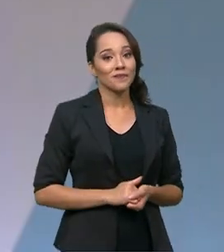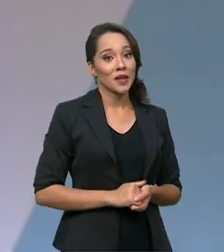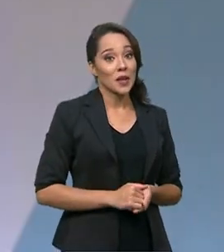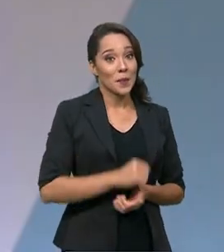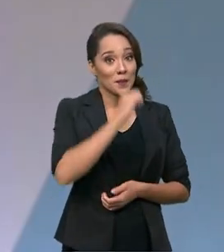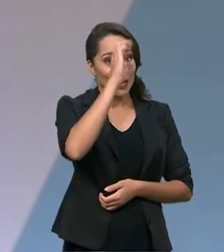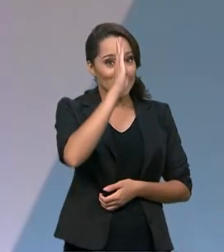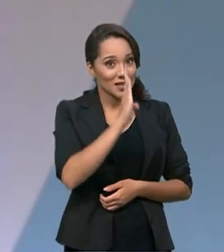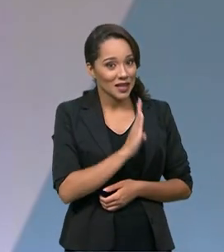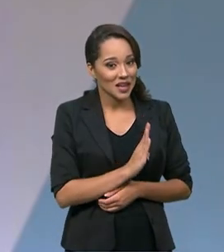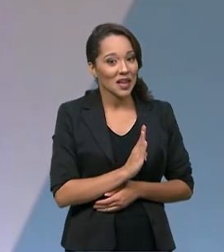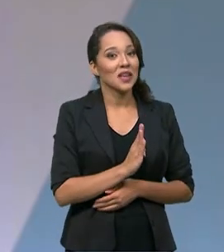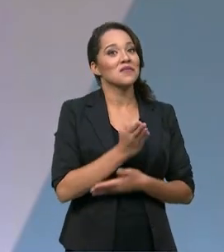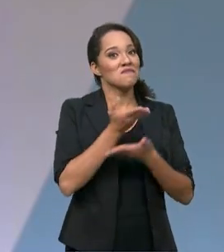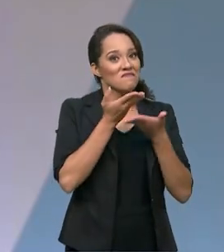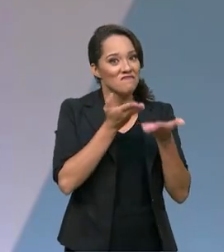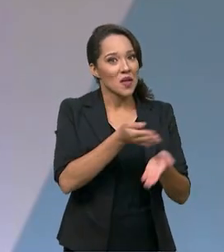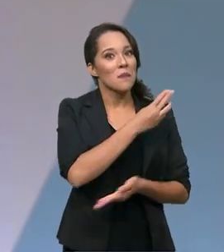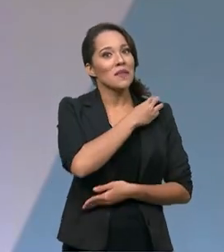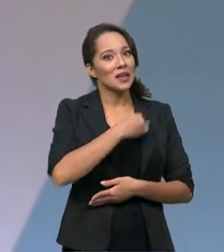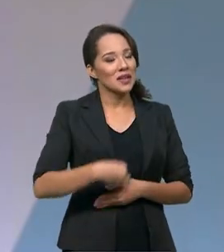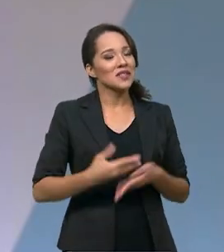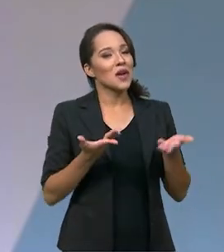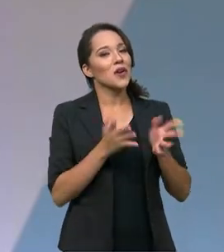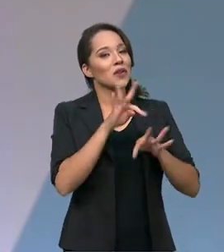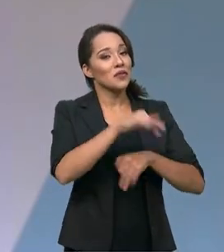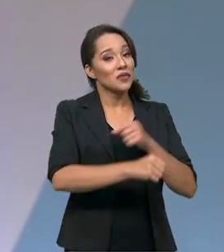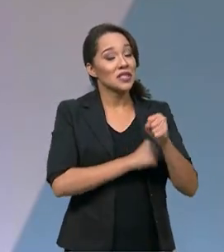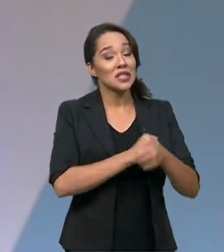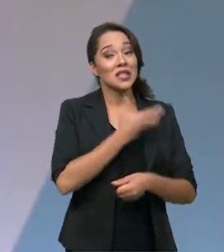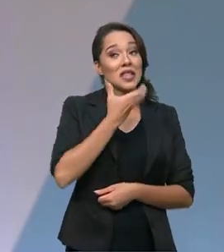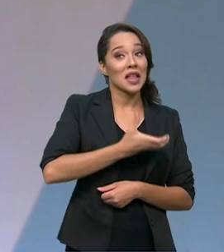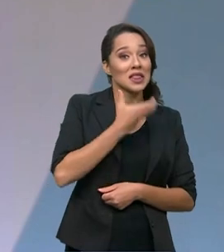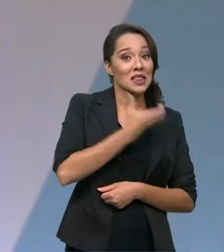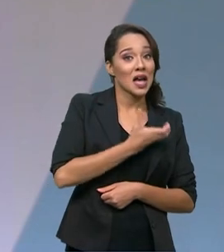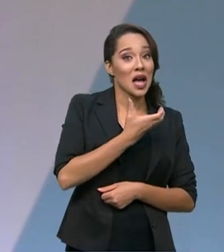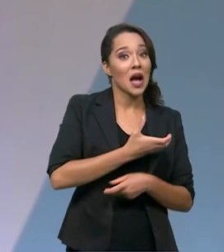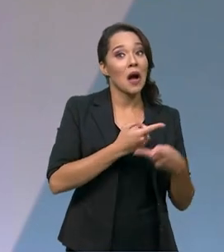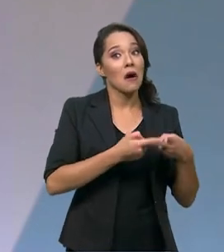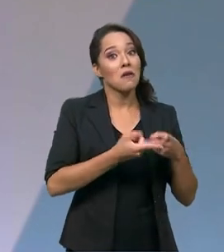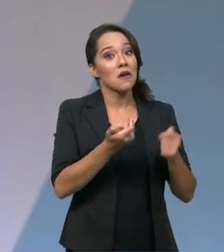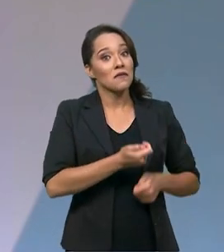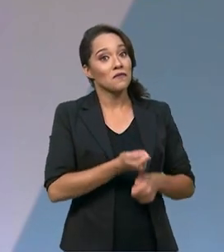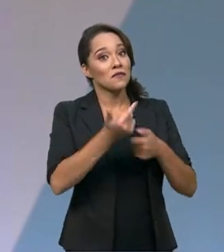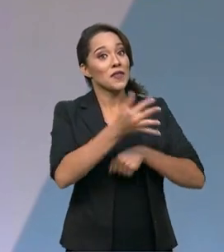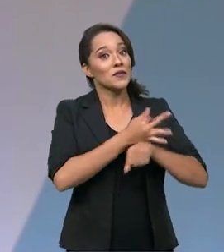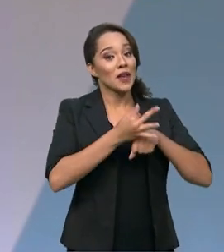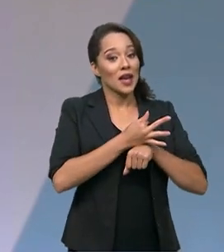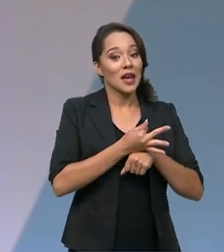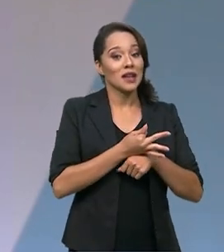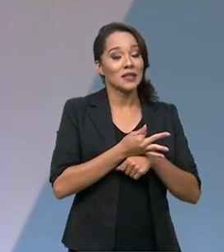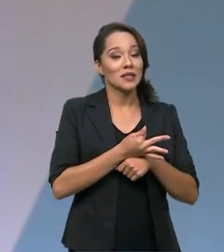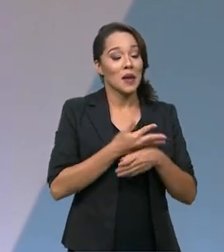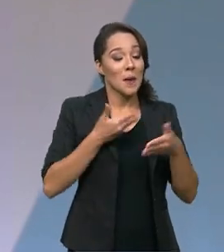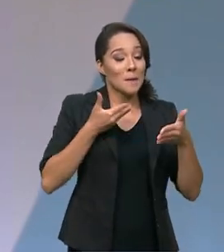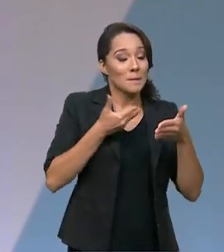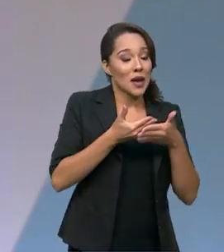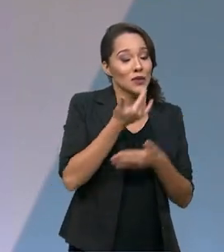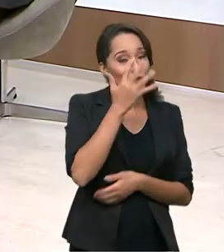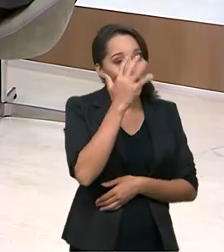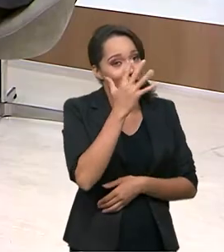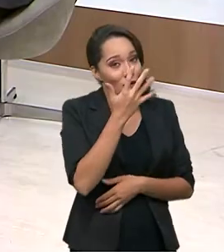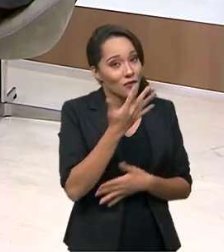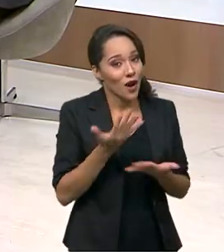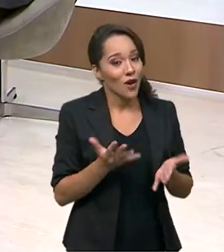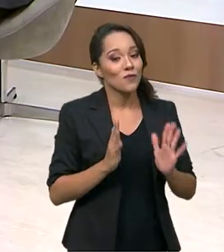Brasileiros estes, ministro, que agora no fim de ano, Natal, Réveillon, férias, proximidade de Carnaval,